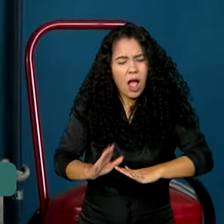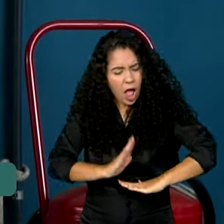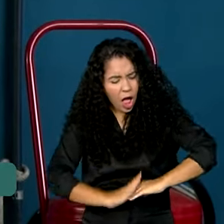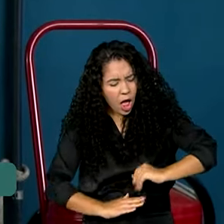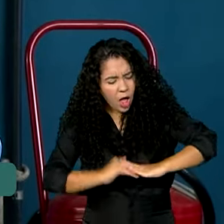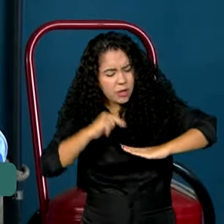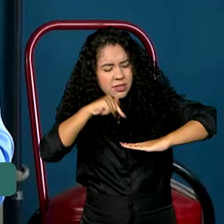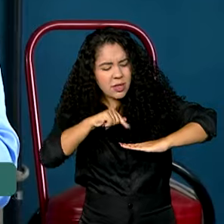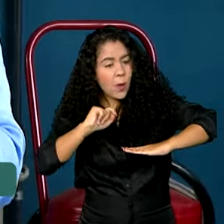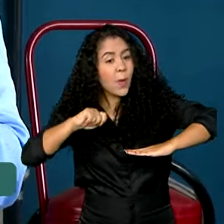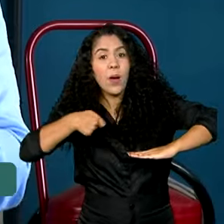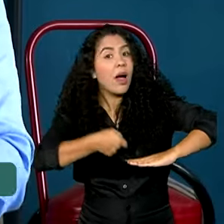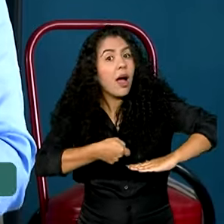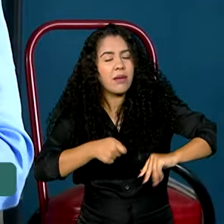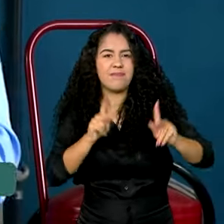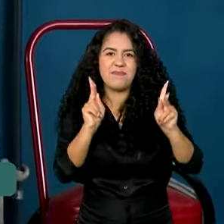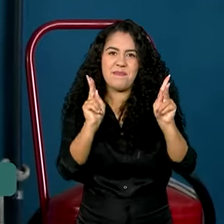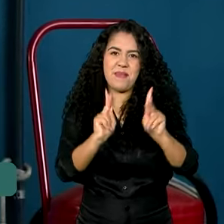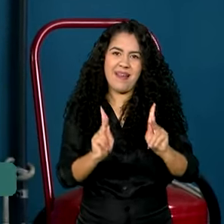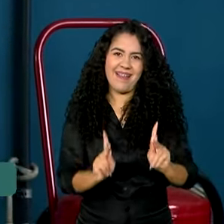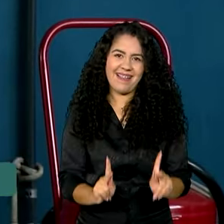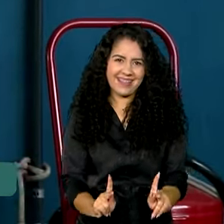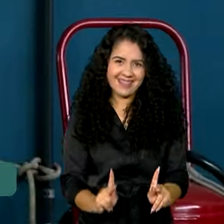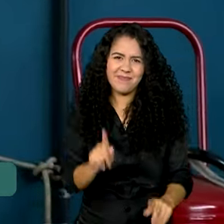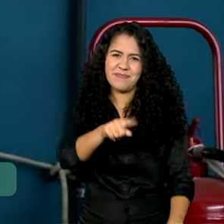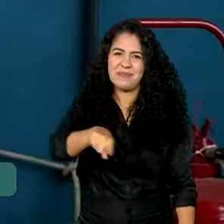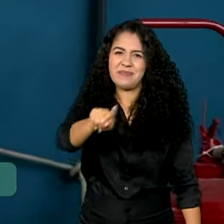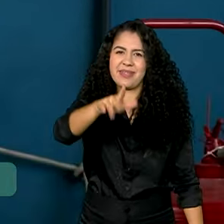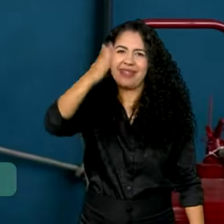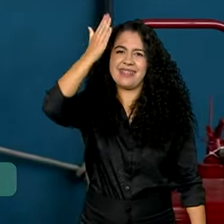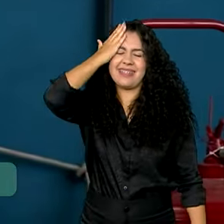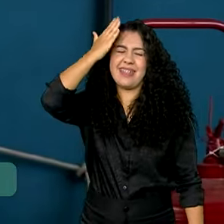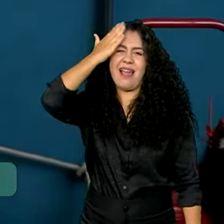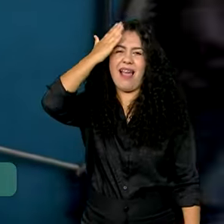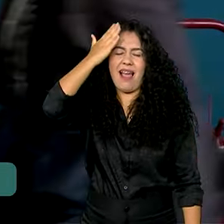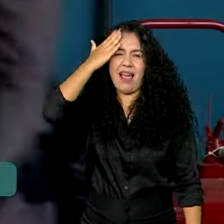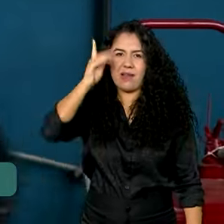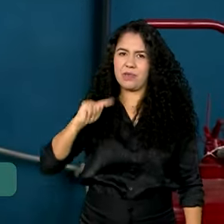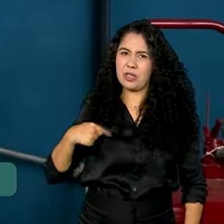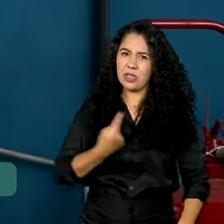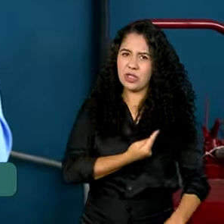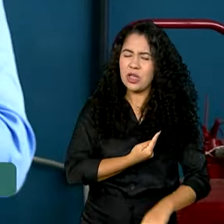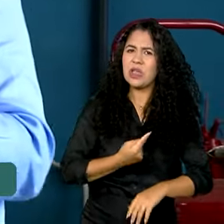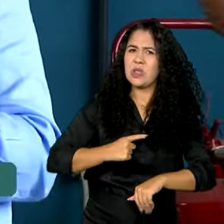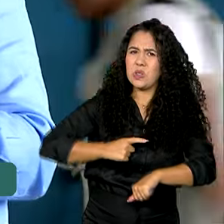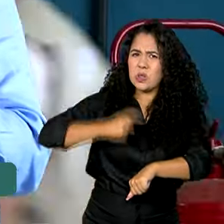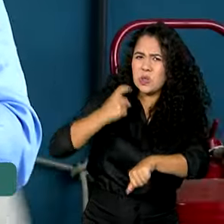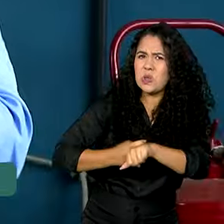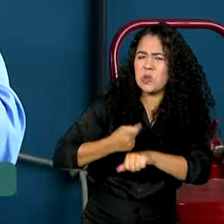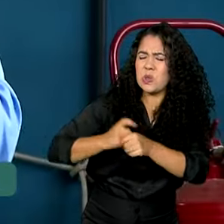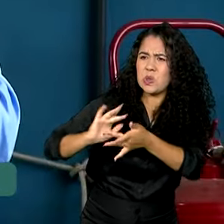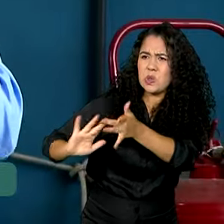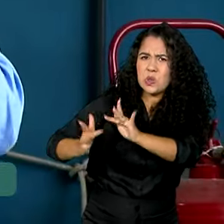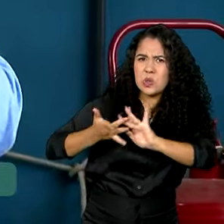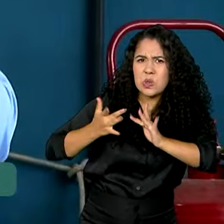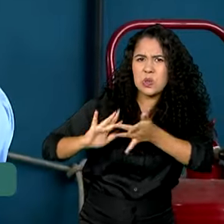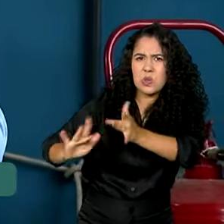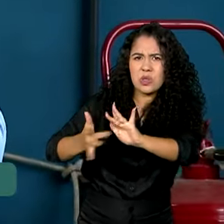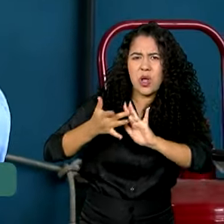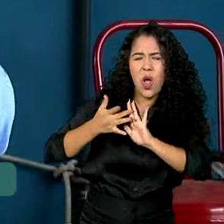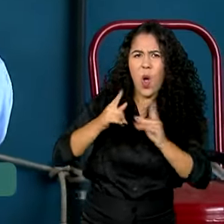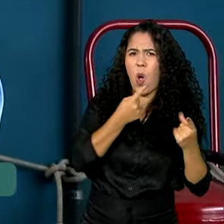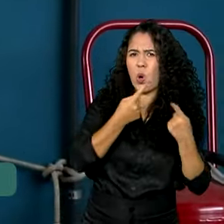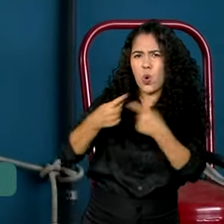é a paz. Vocês sabem que nós tivemos uma posição muito dura contra o ato do